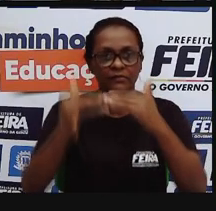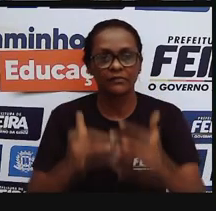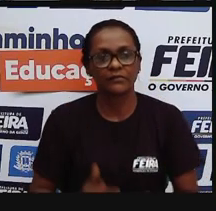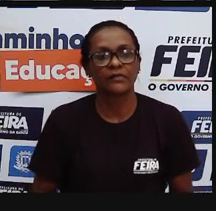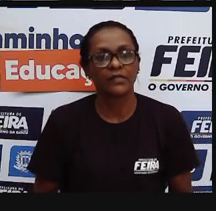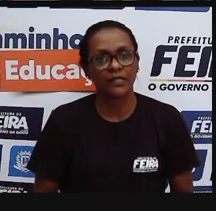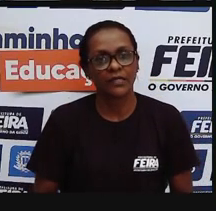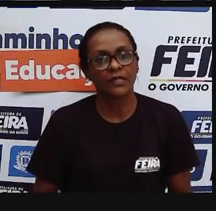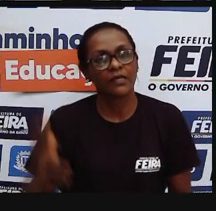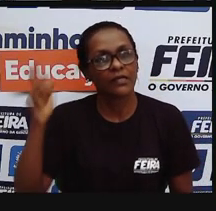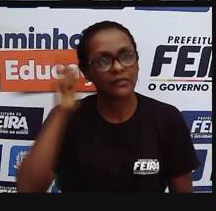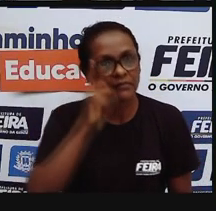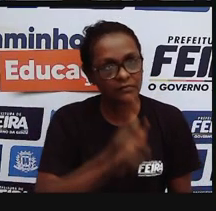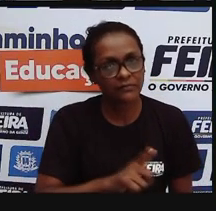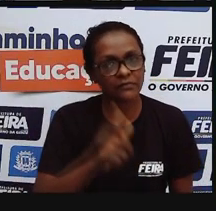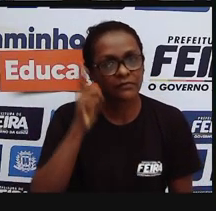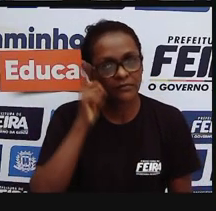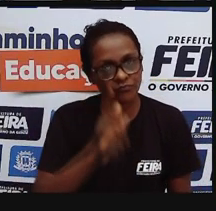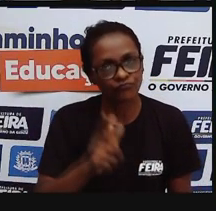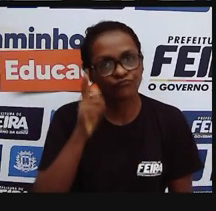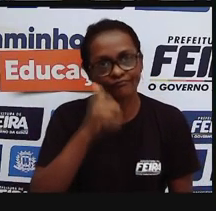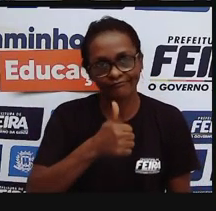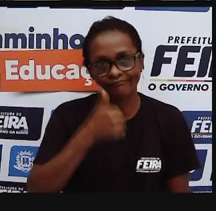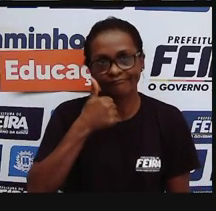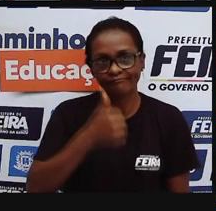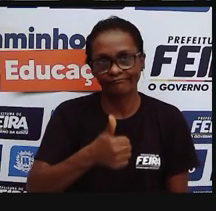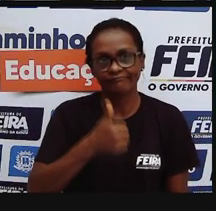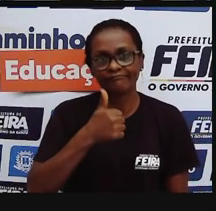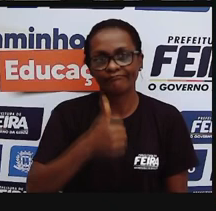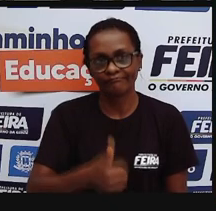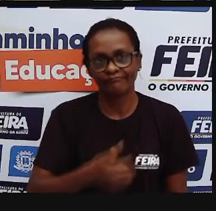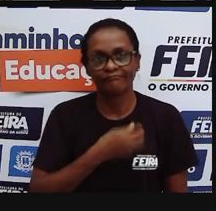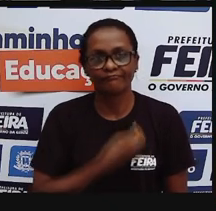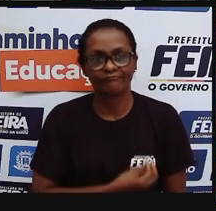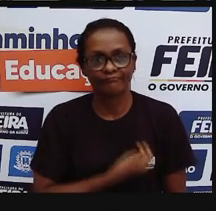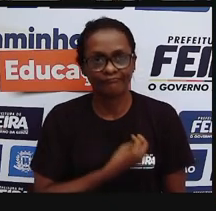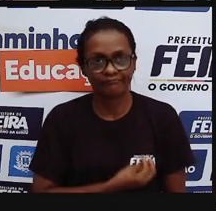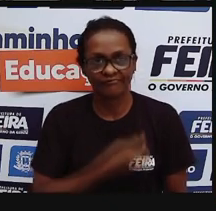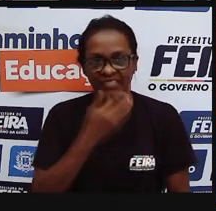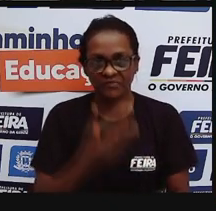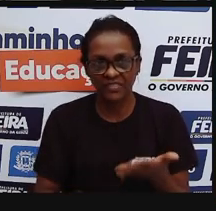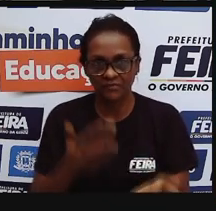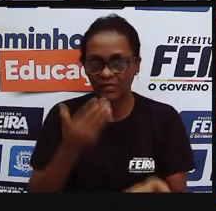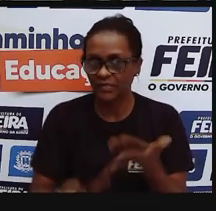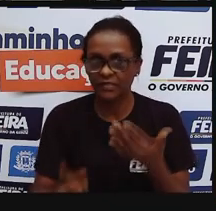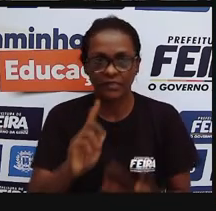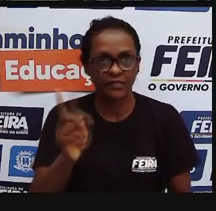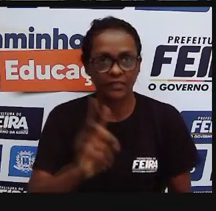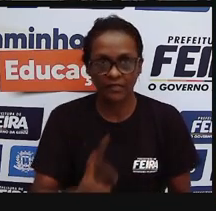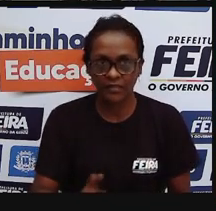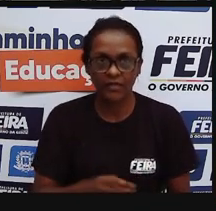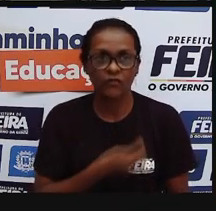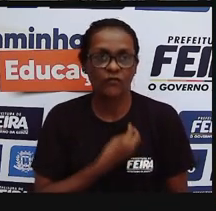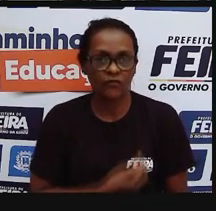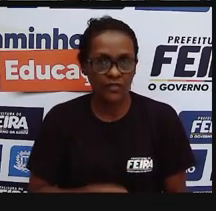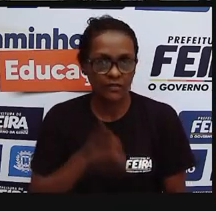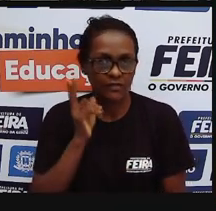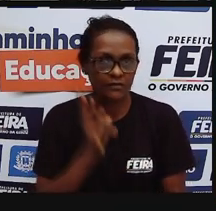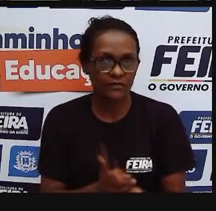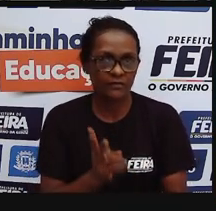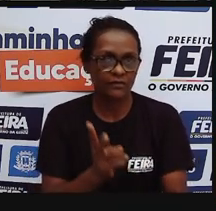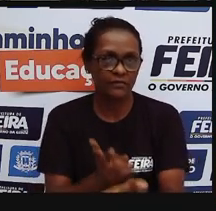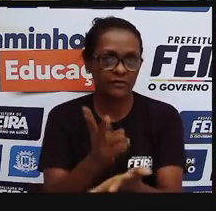recuperação, uma restauração desses ambientes. Para que, Pro? Para que a gente consiga